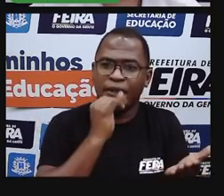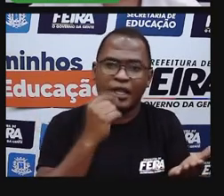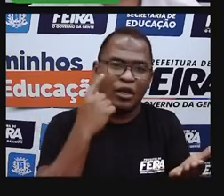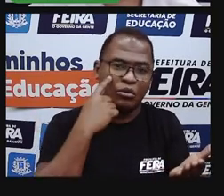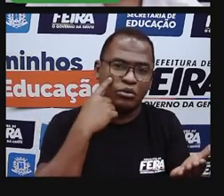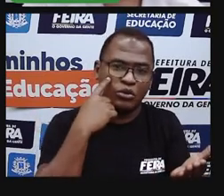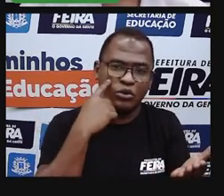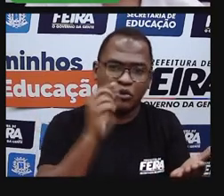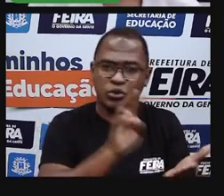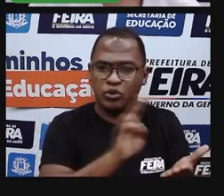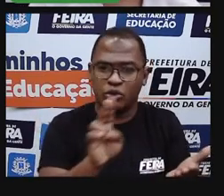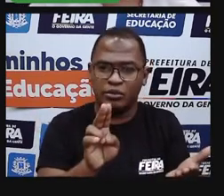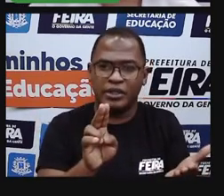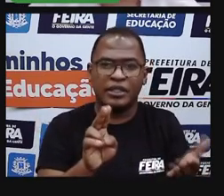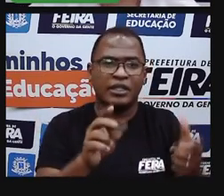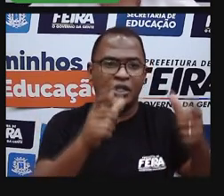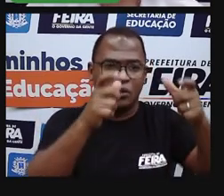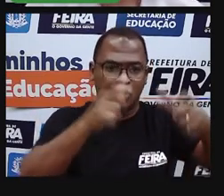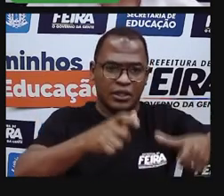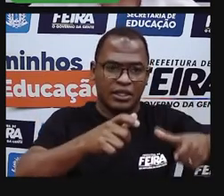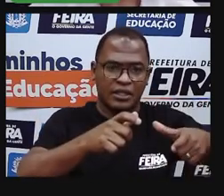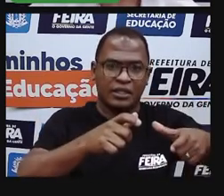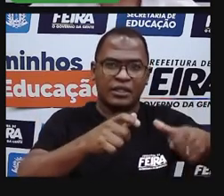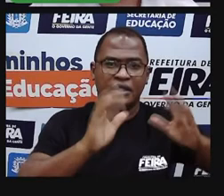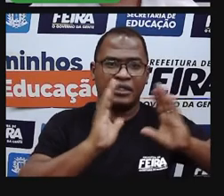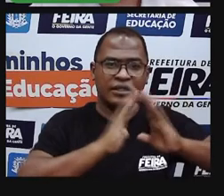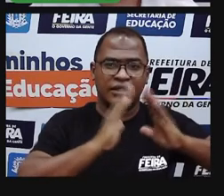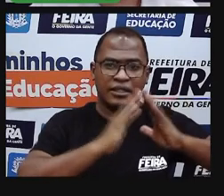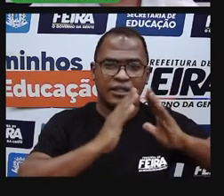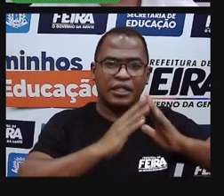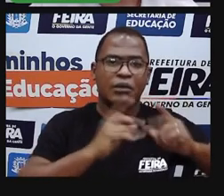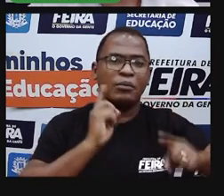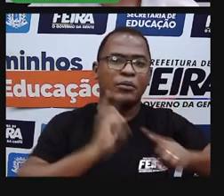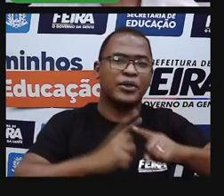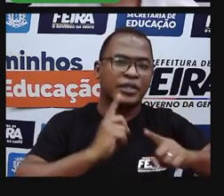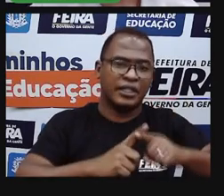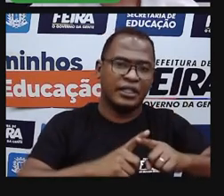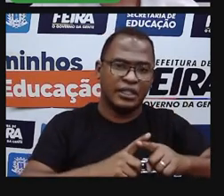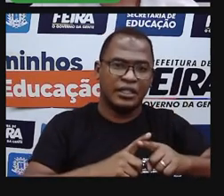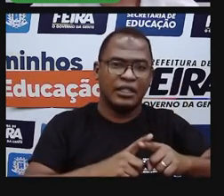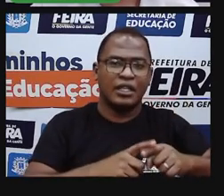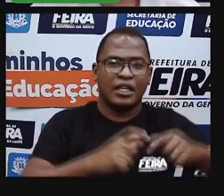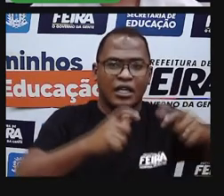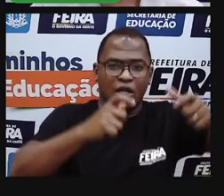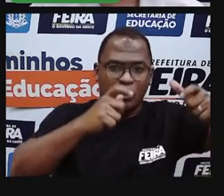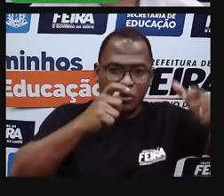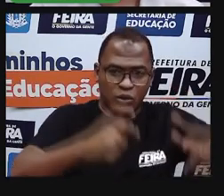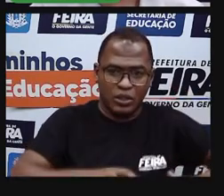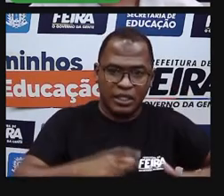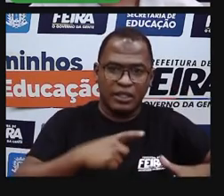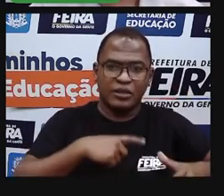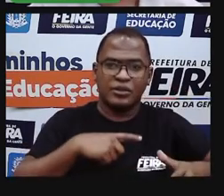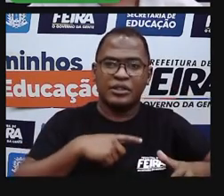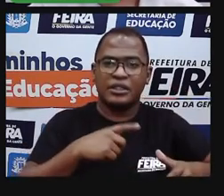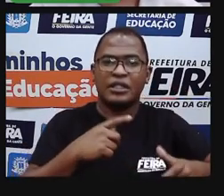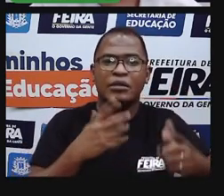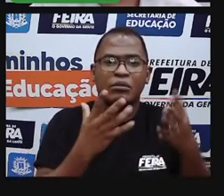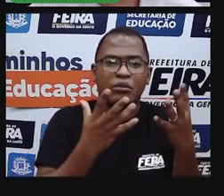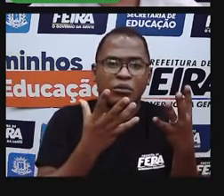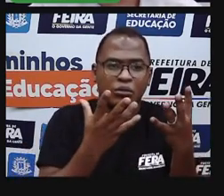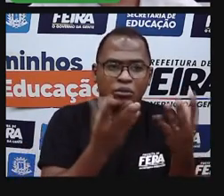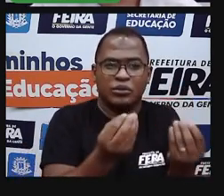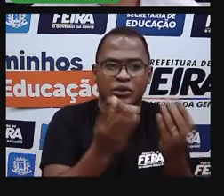O nome já está nos dando a indicação de tudo, né? Residência são aqueles em que há um predomínio de